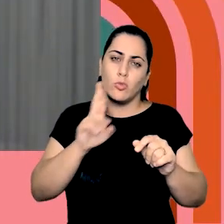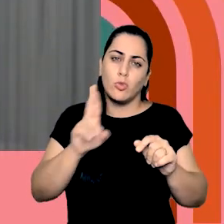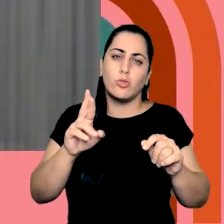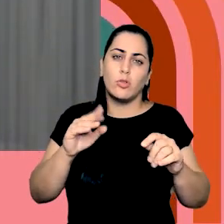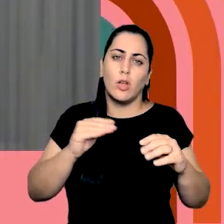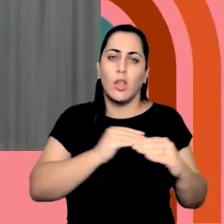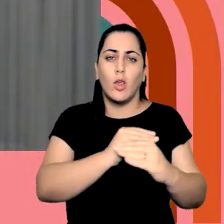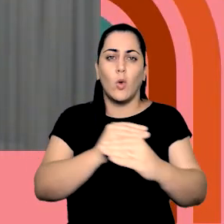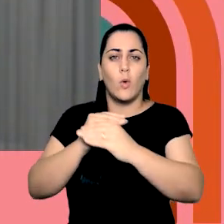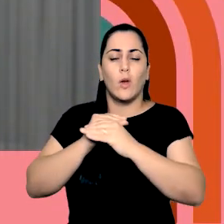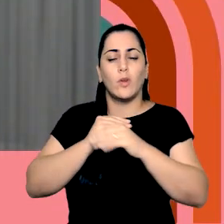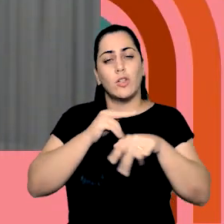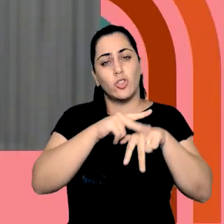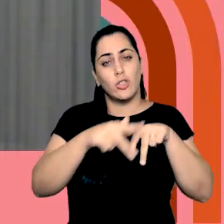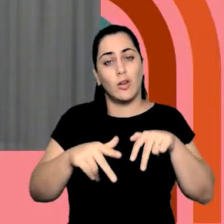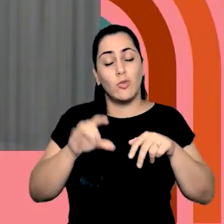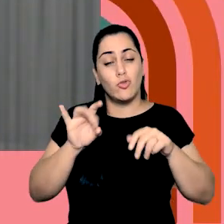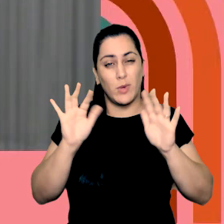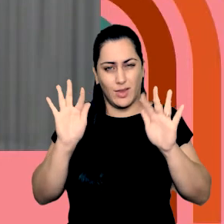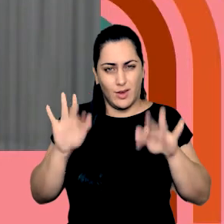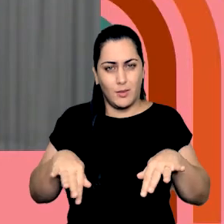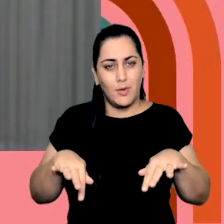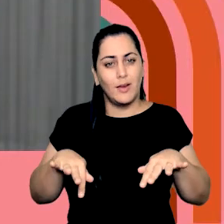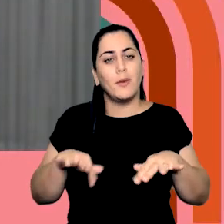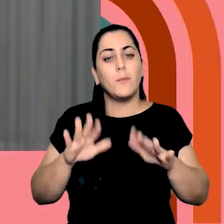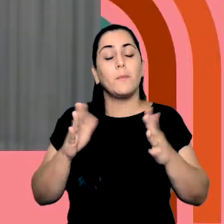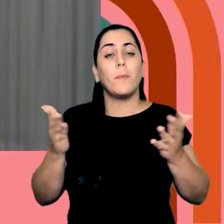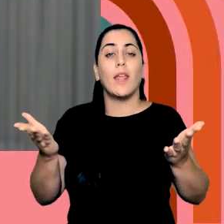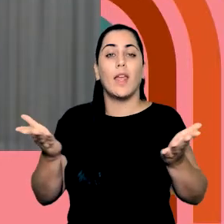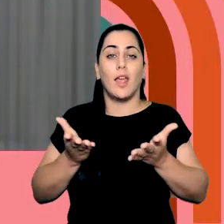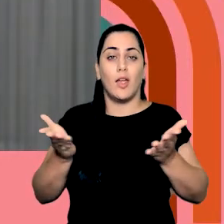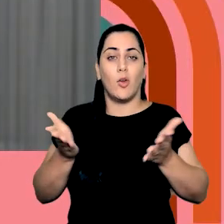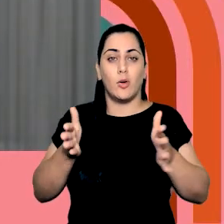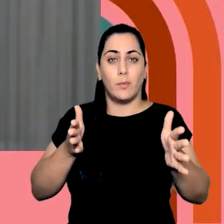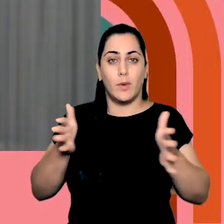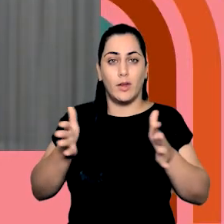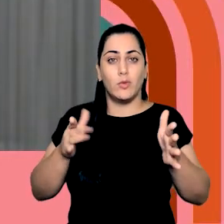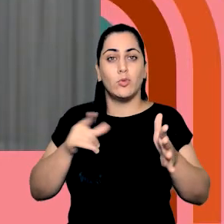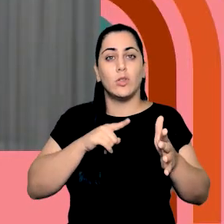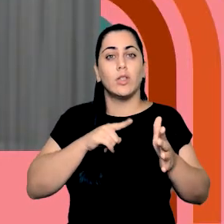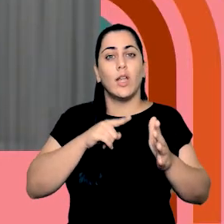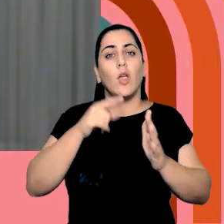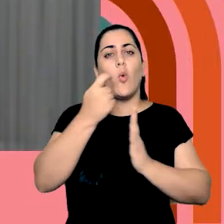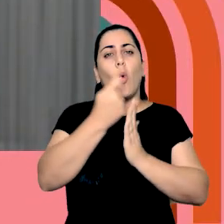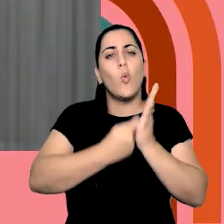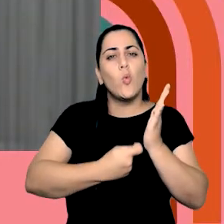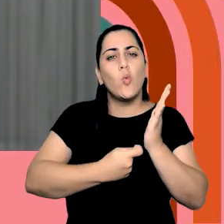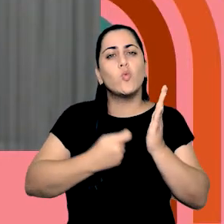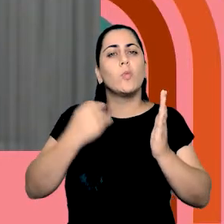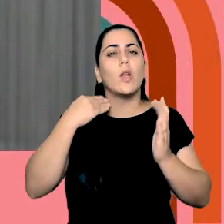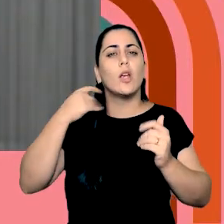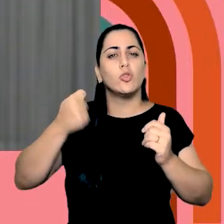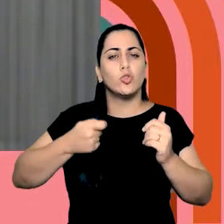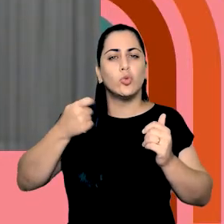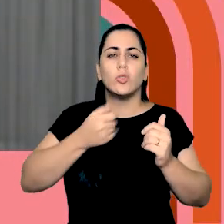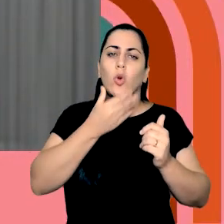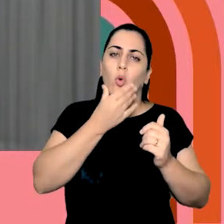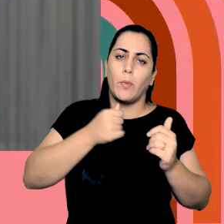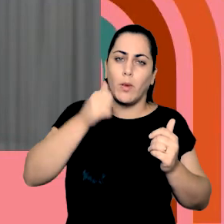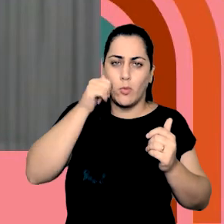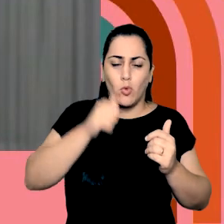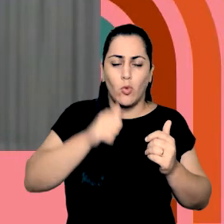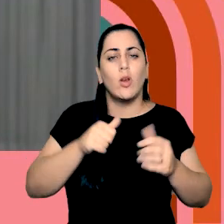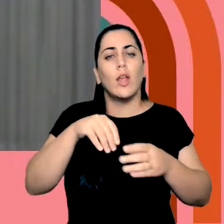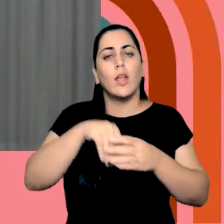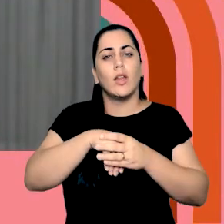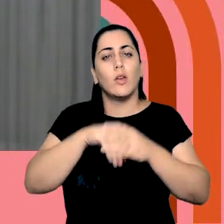igualdade de gênero. E, só para finalizar, nós estamos agora, no momento, tendo um concurso para juízes e juízas no Tribunal